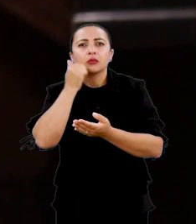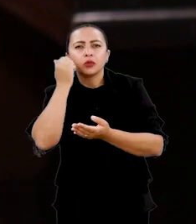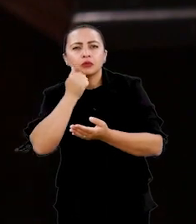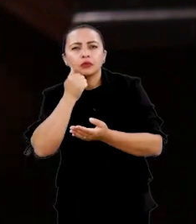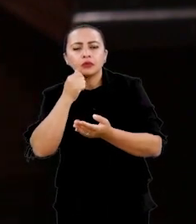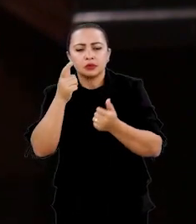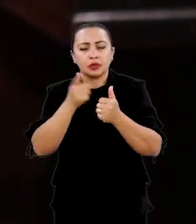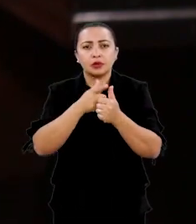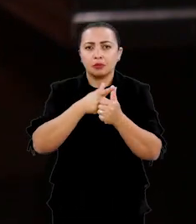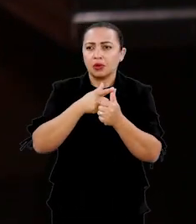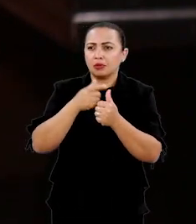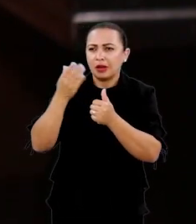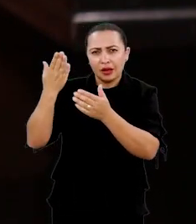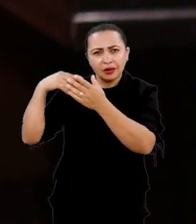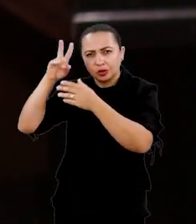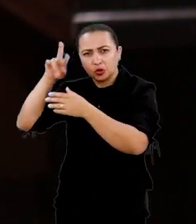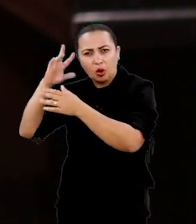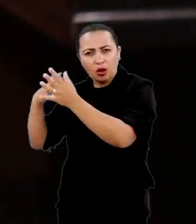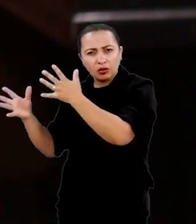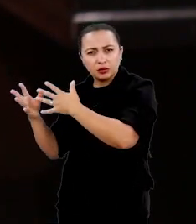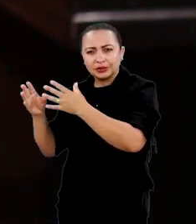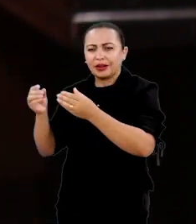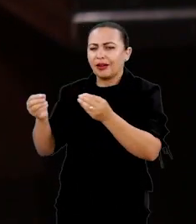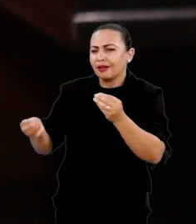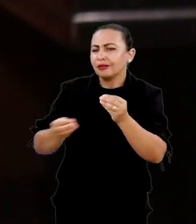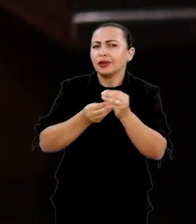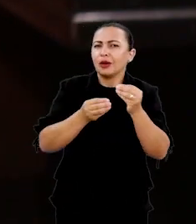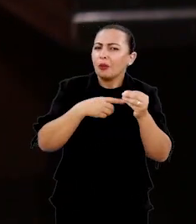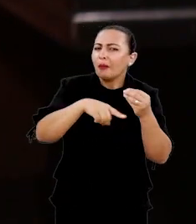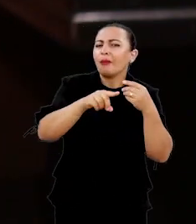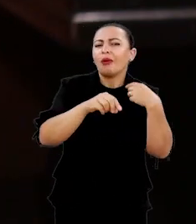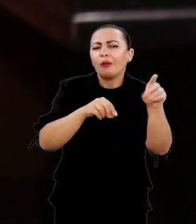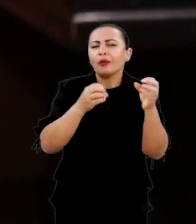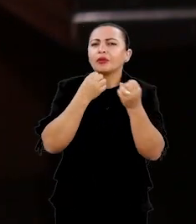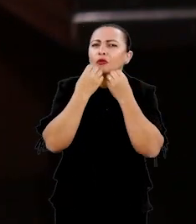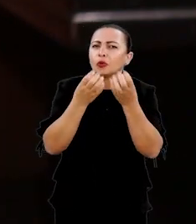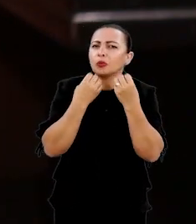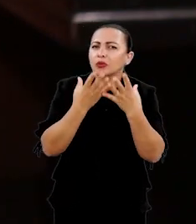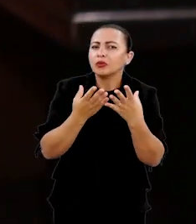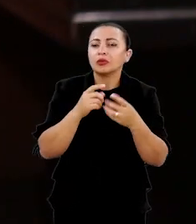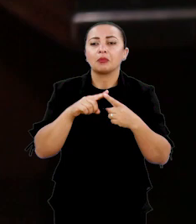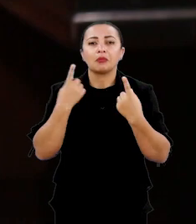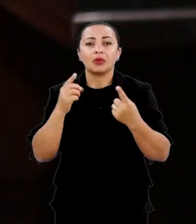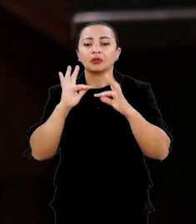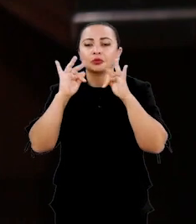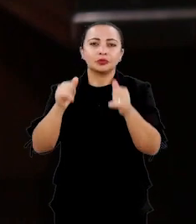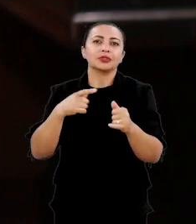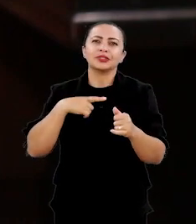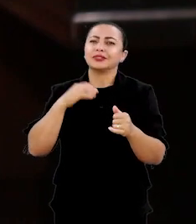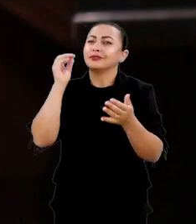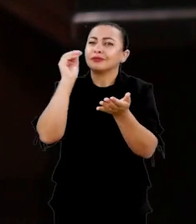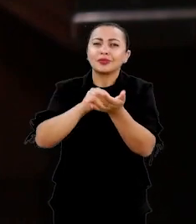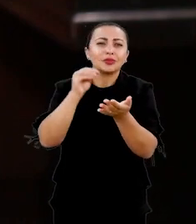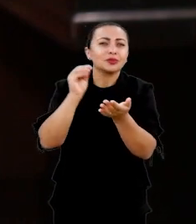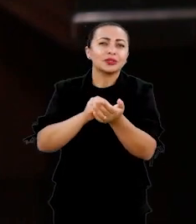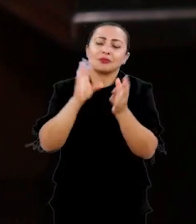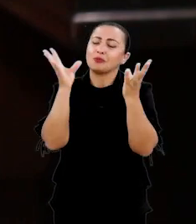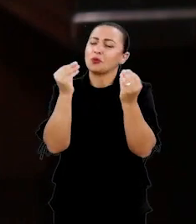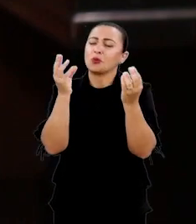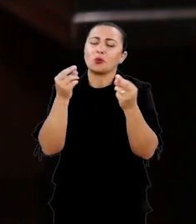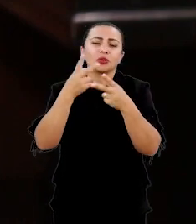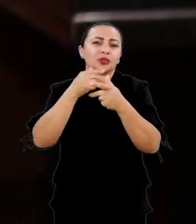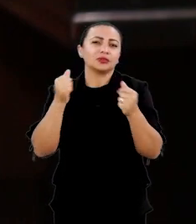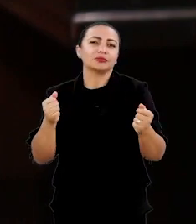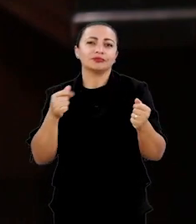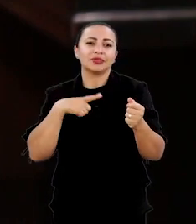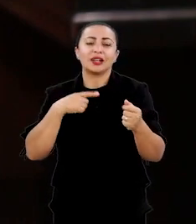que aproveitaram essa primeira fonte e acrescentaram uma ou outra informação. Quer dizer, no final, existem muitas lacunas,